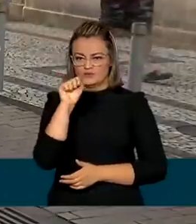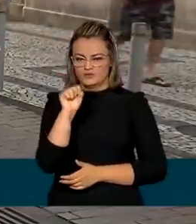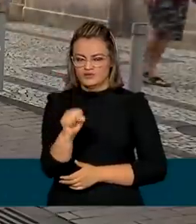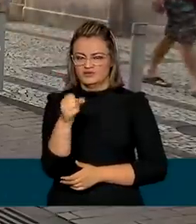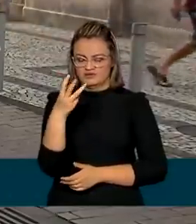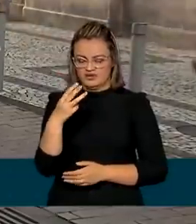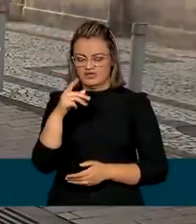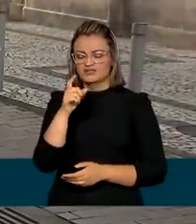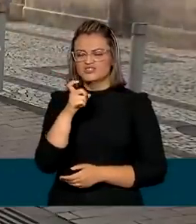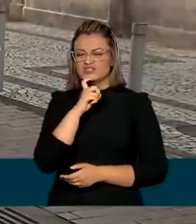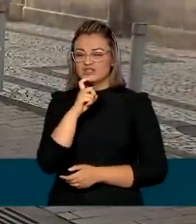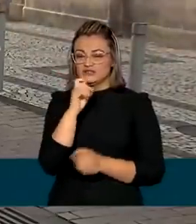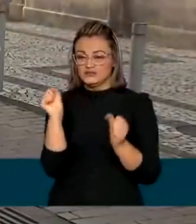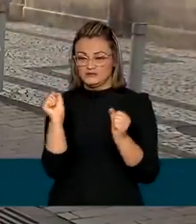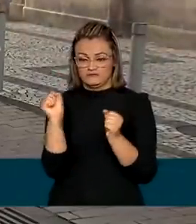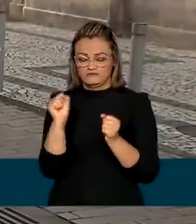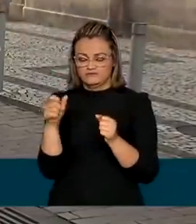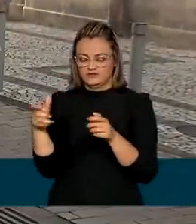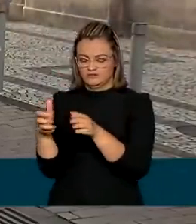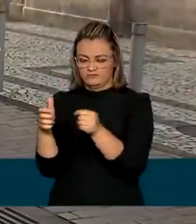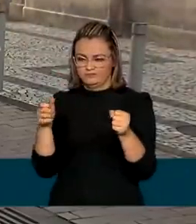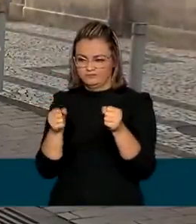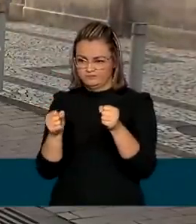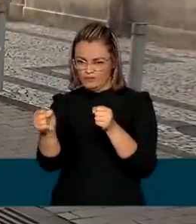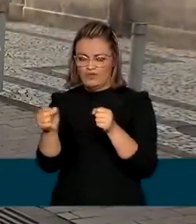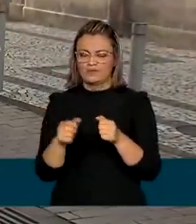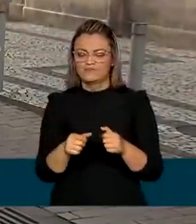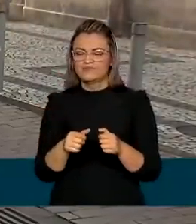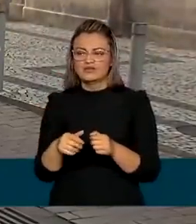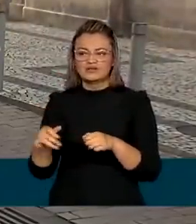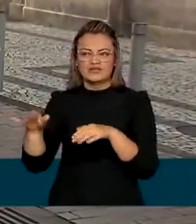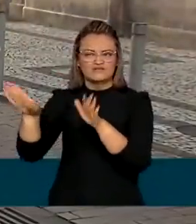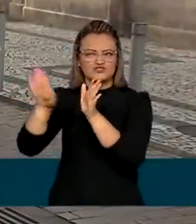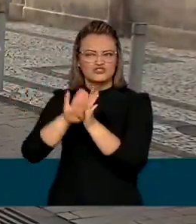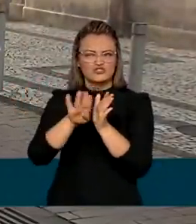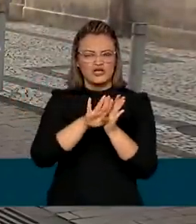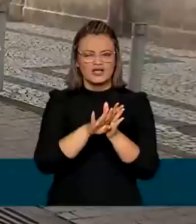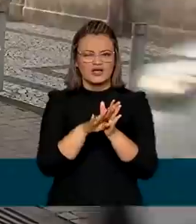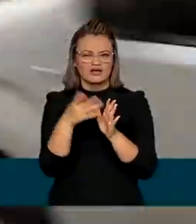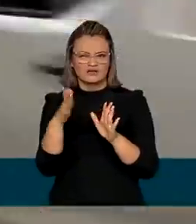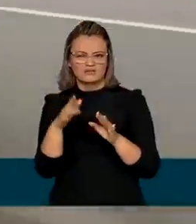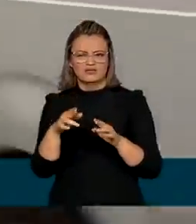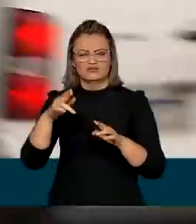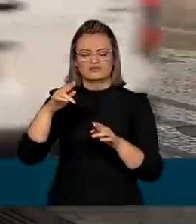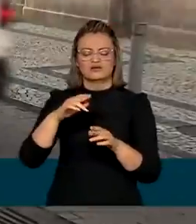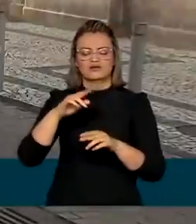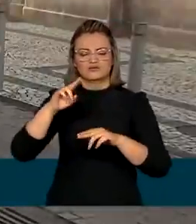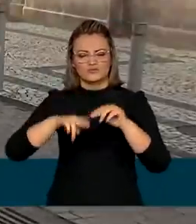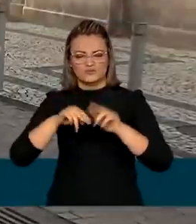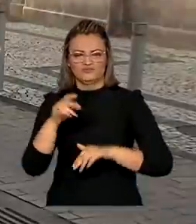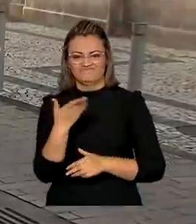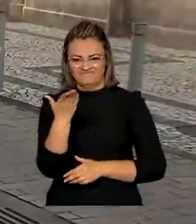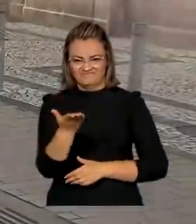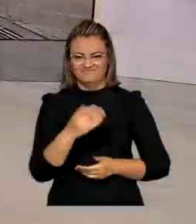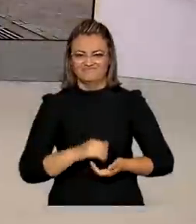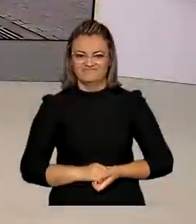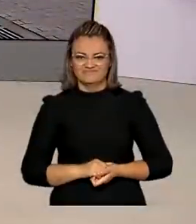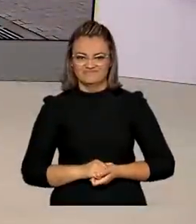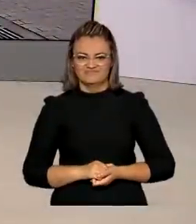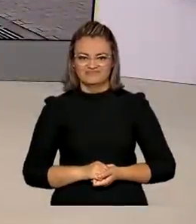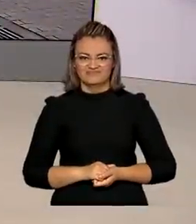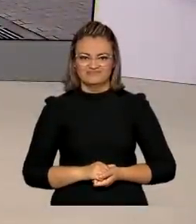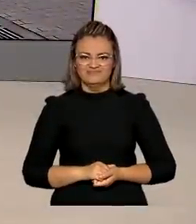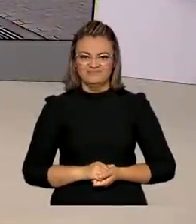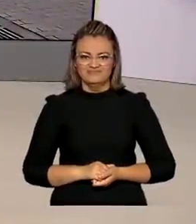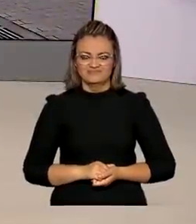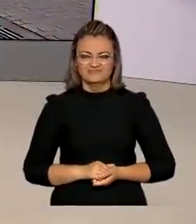freezers de baixa temperatura. Os primeiros devem chegar às capitais em meados de junho. É com você, Renata. Obrigada, Tiago,